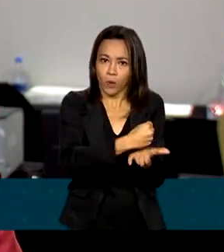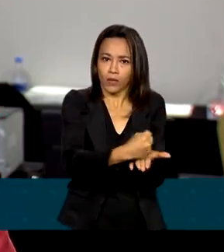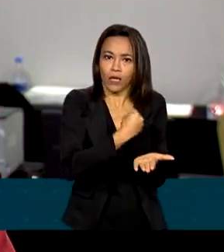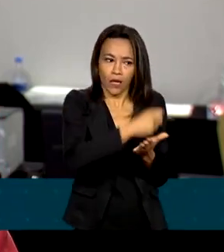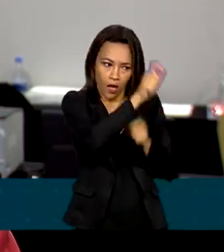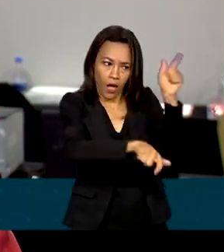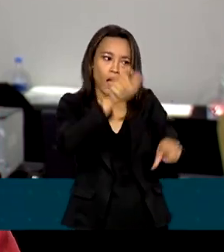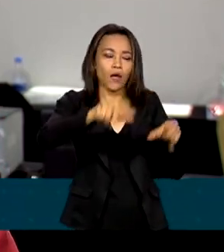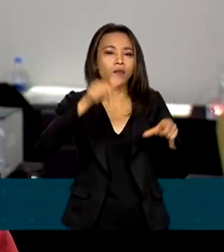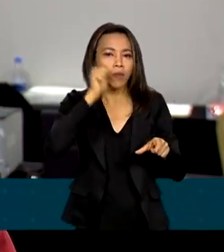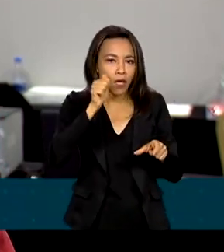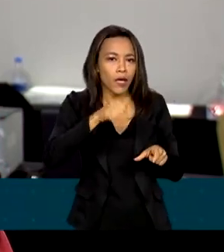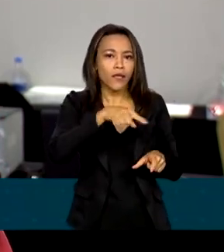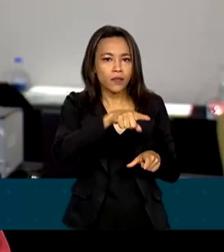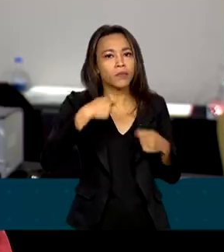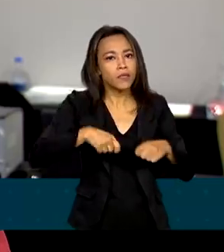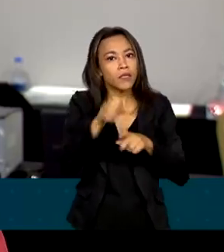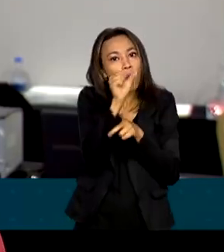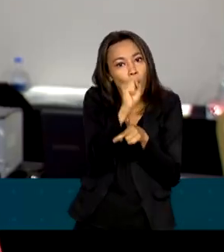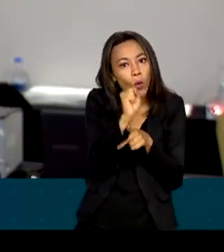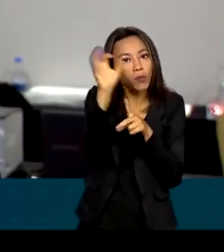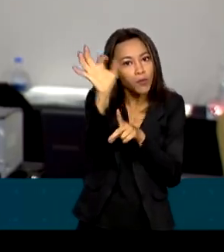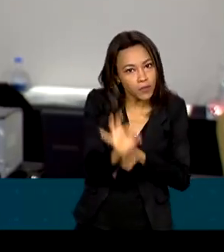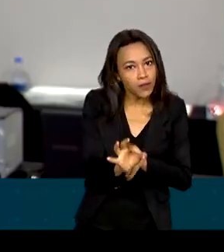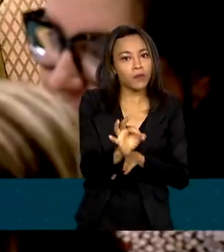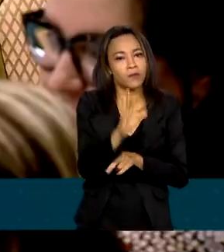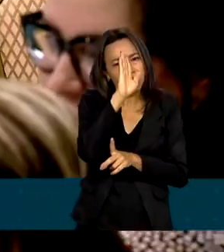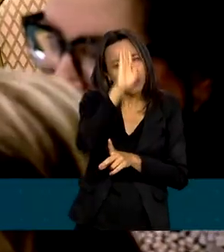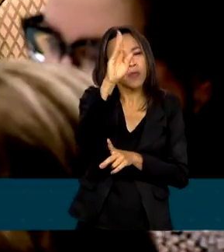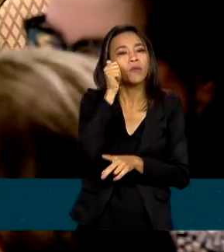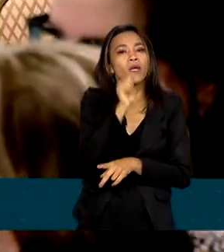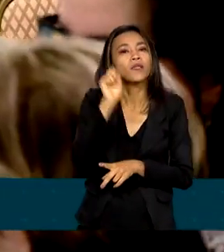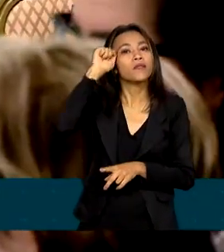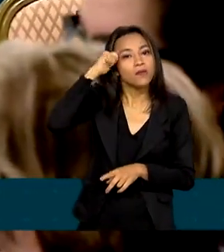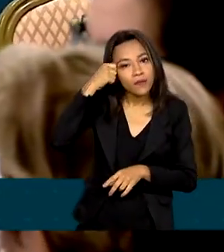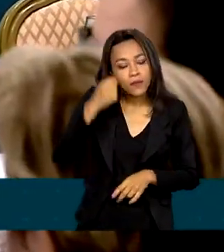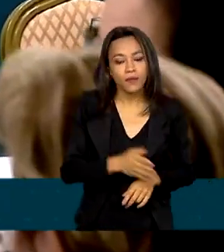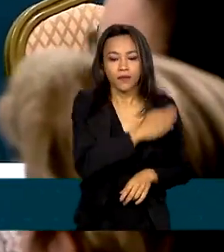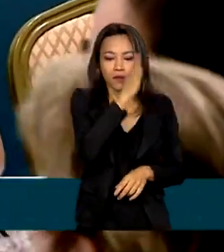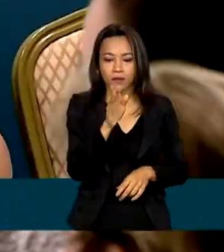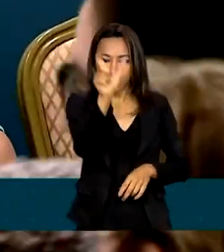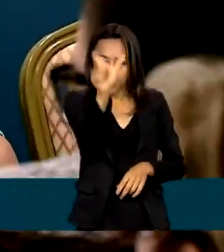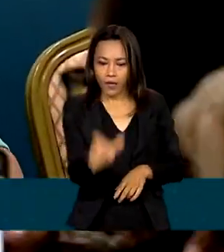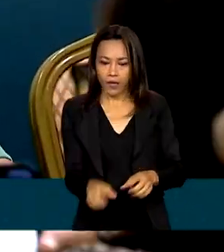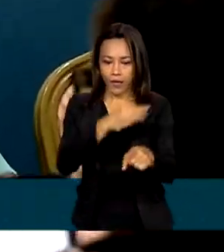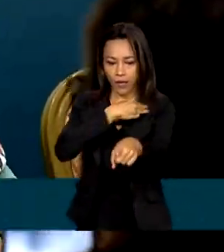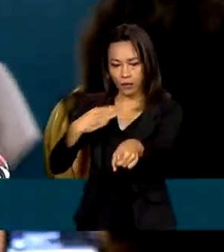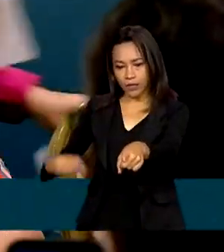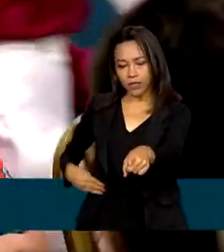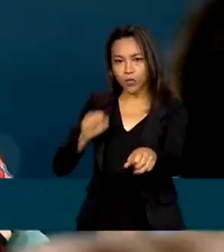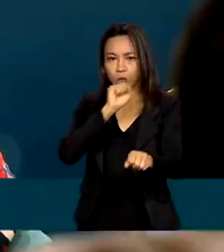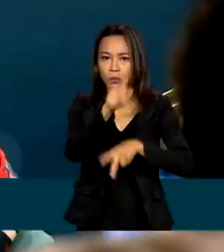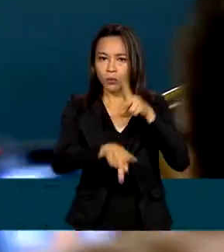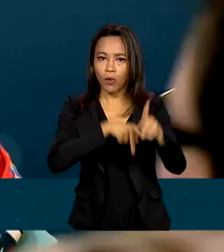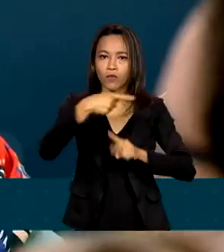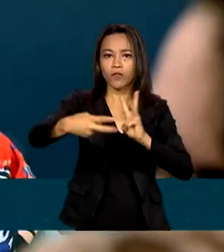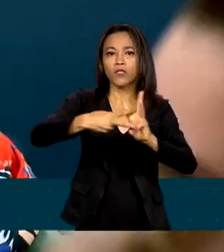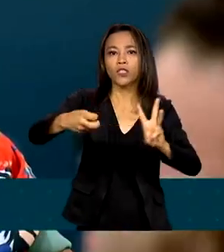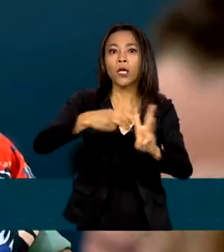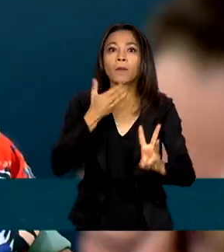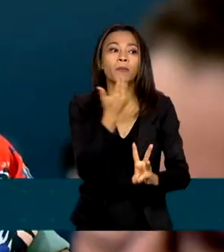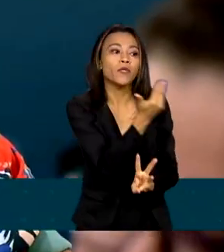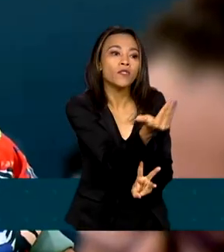preenchido por mulheres vítimas de violência com preferencialmente mulheres negras. A ministra dos povos indígenas pediu para que os municípios